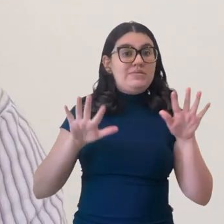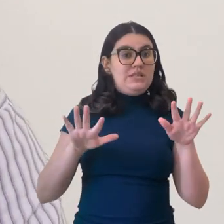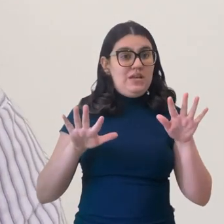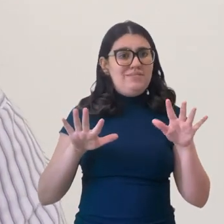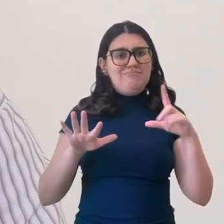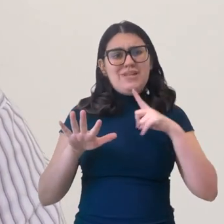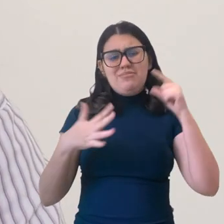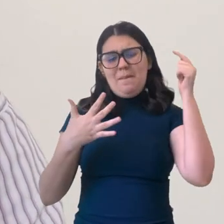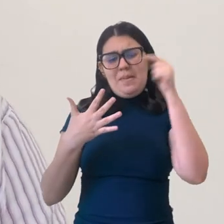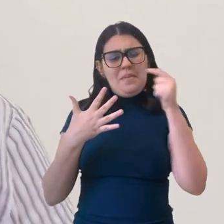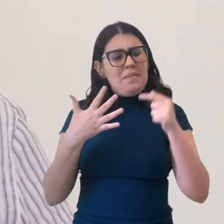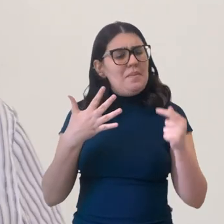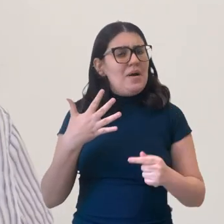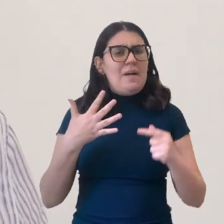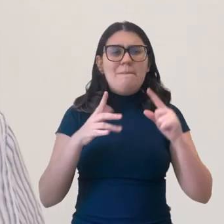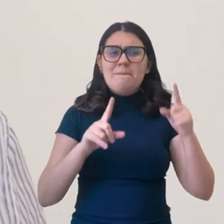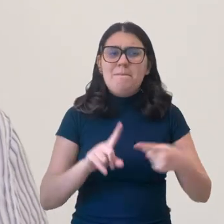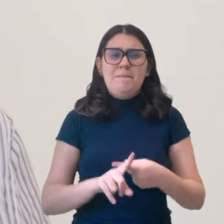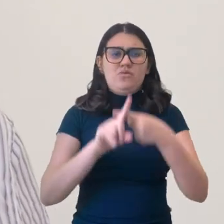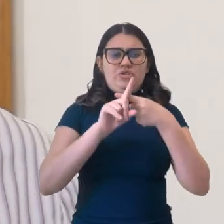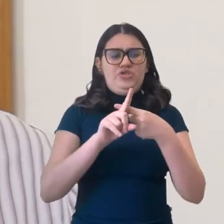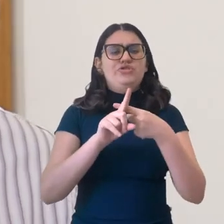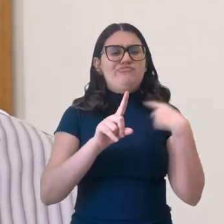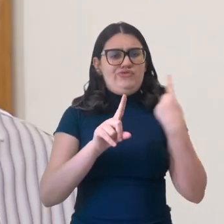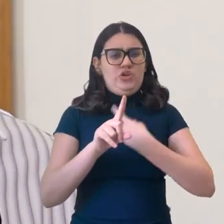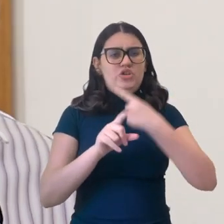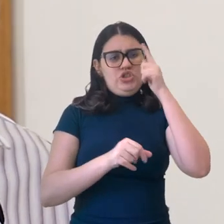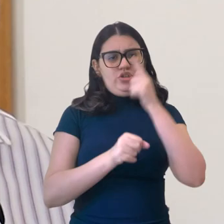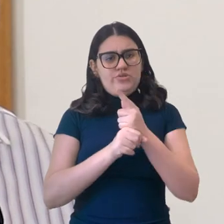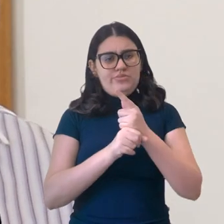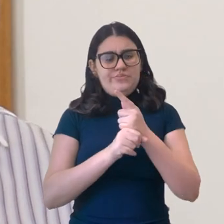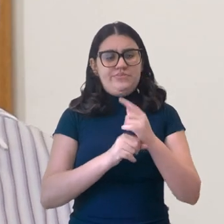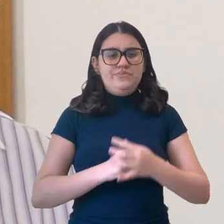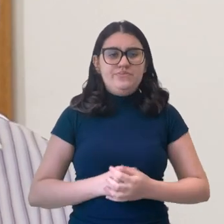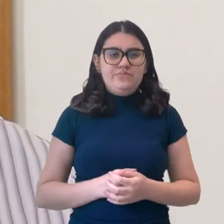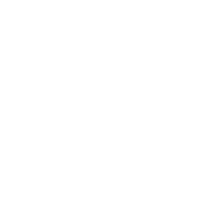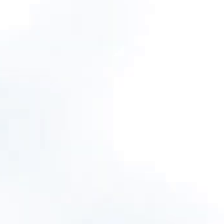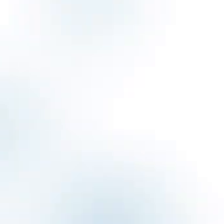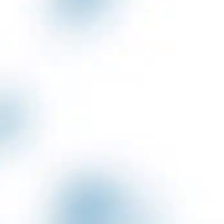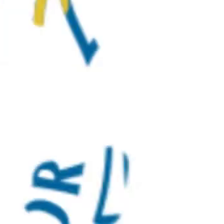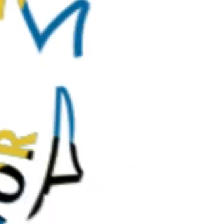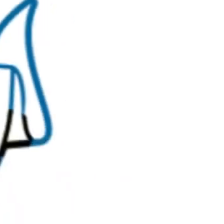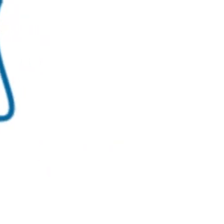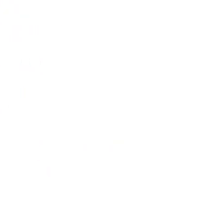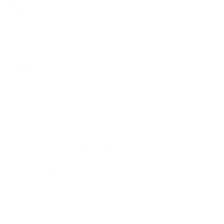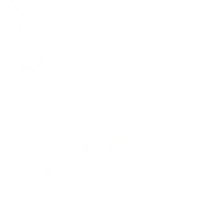na economia de recursos para a própria universidade. São muitos impactos positivos que a gestão vai ter.